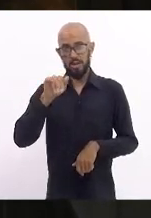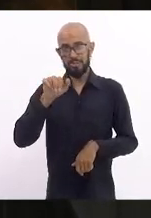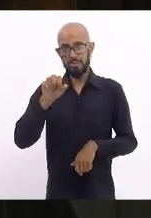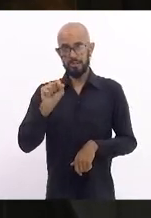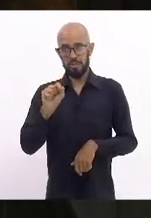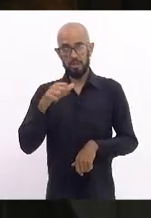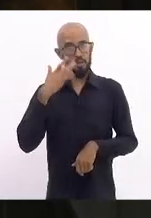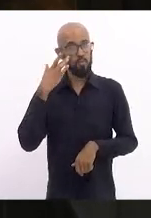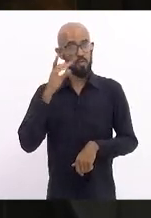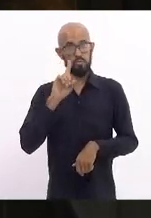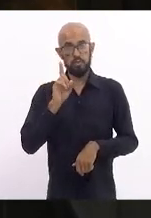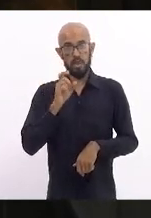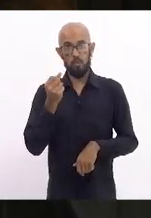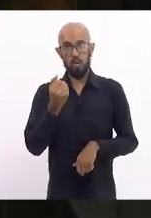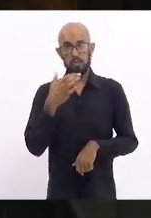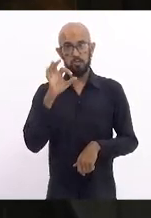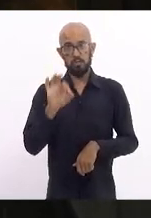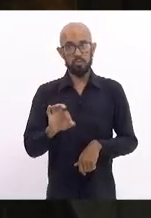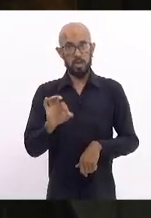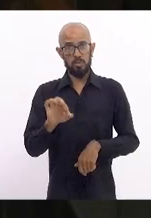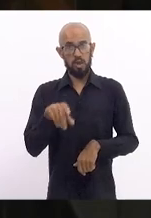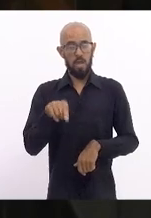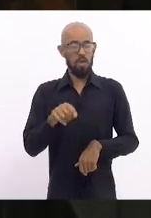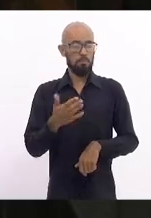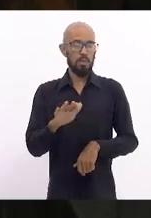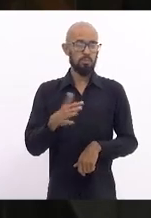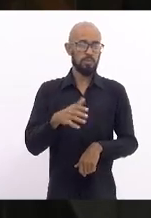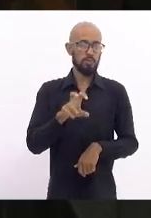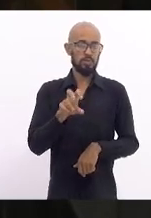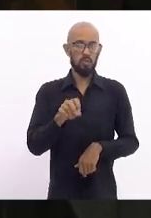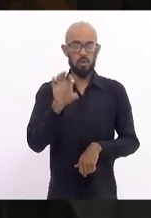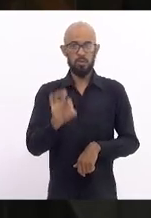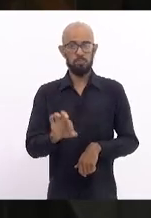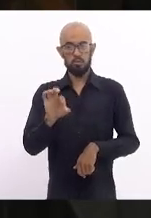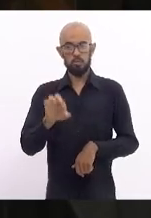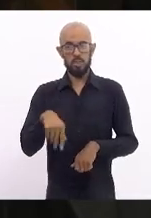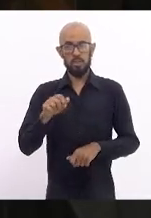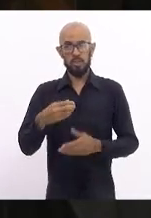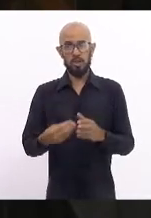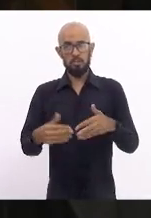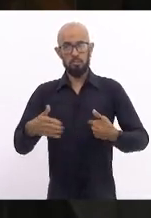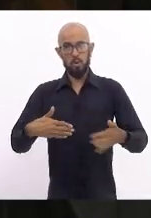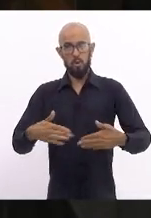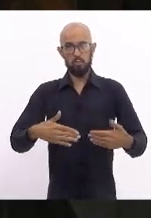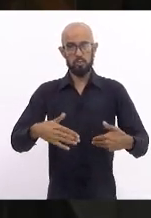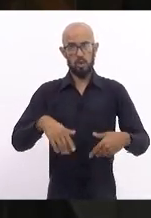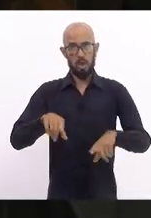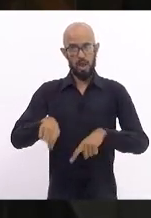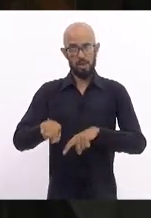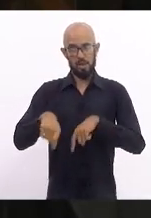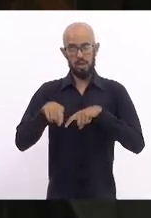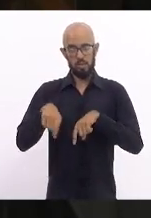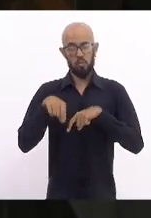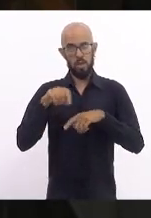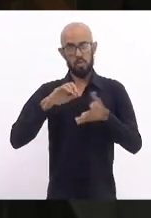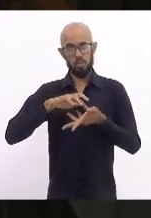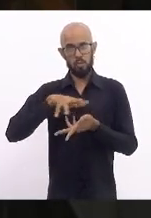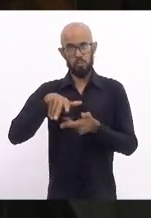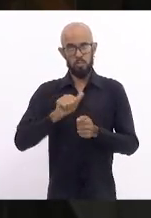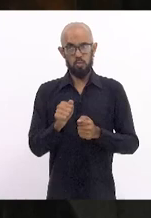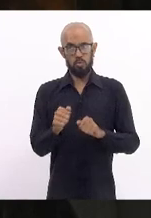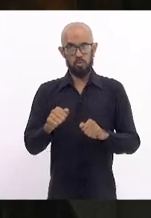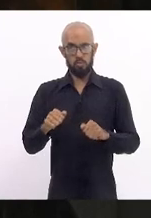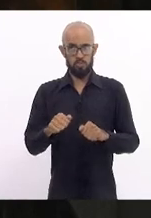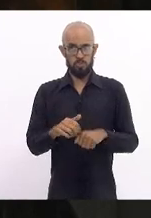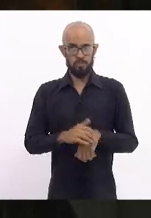que saia isso, possa atingir quase 50% da produção agrícola do mundo, pelas dimensões desse país.